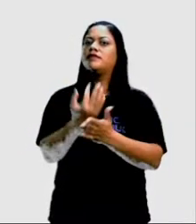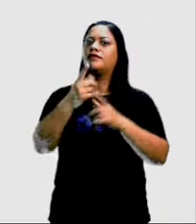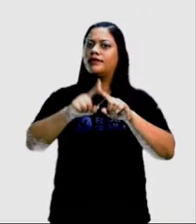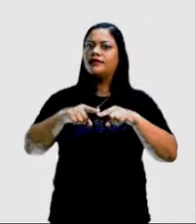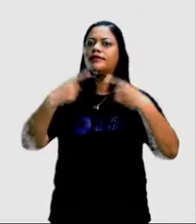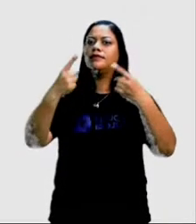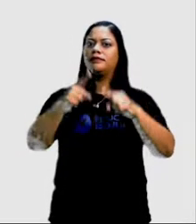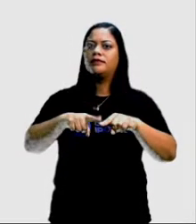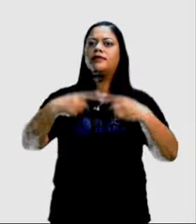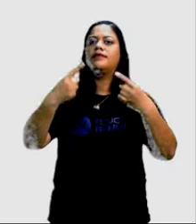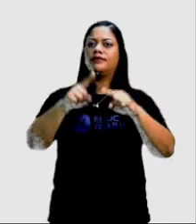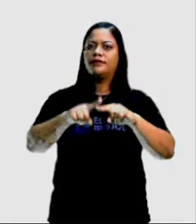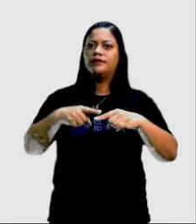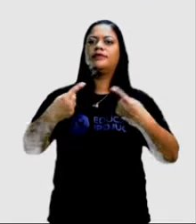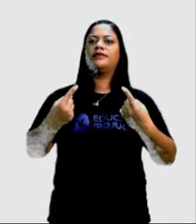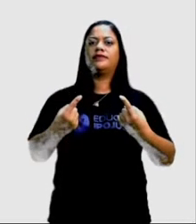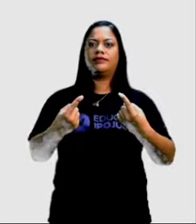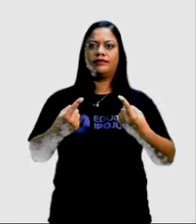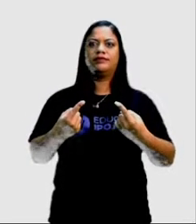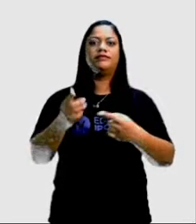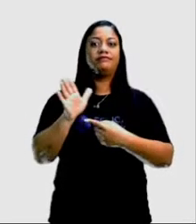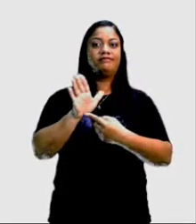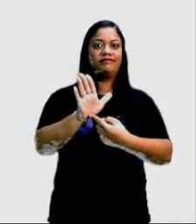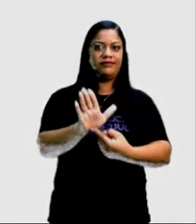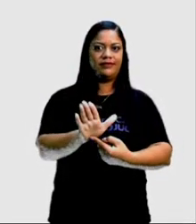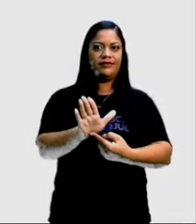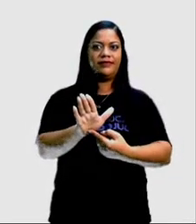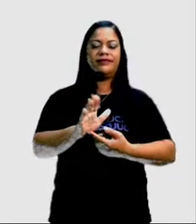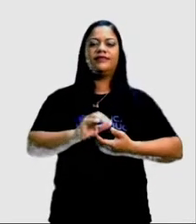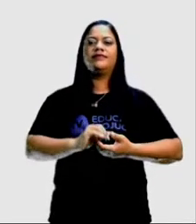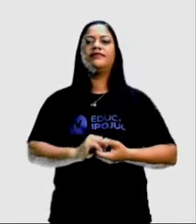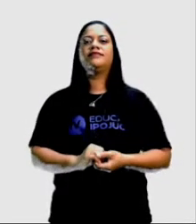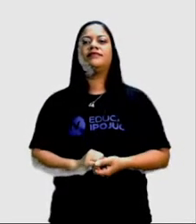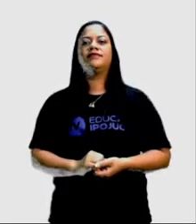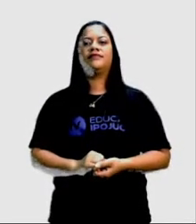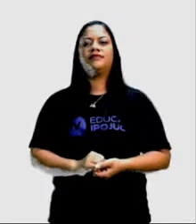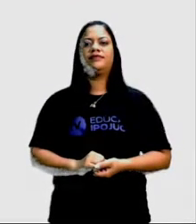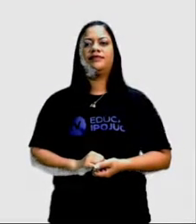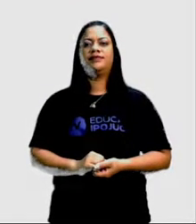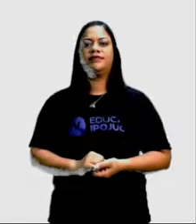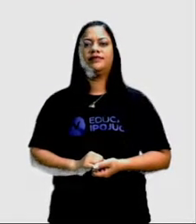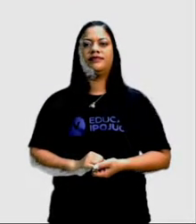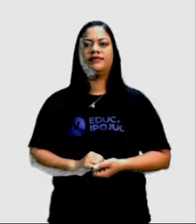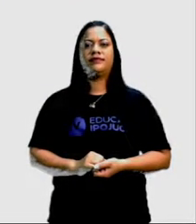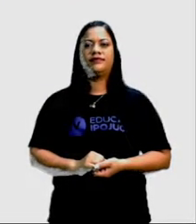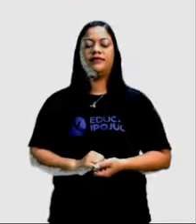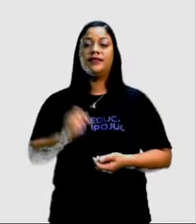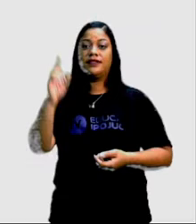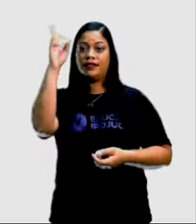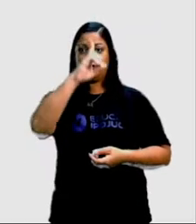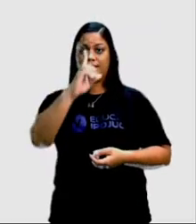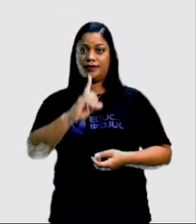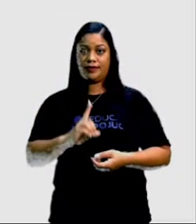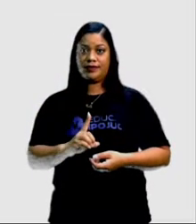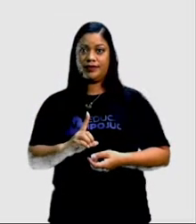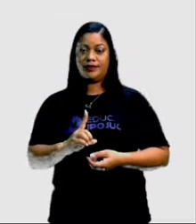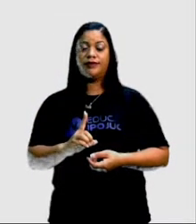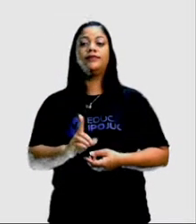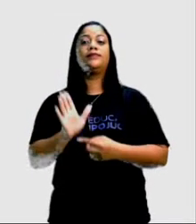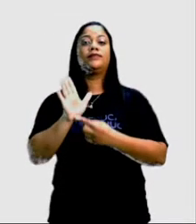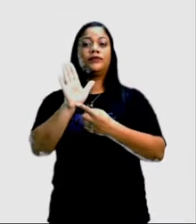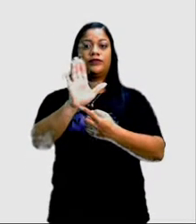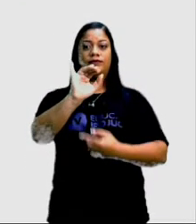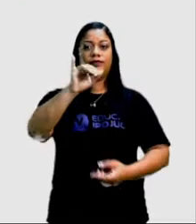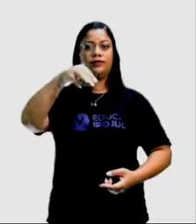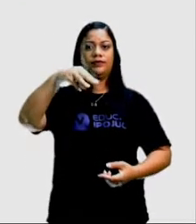intensificando, dando um destaque para esse aumento. A parte em amarelo indica imparcialidade.